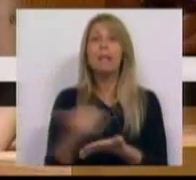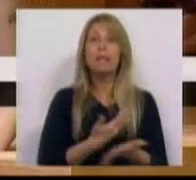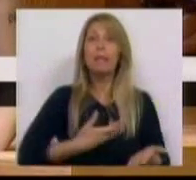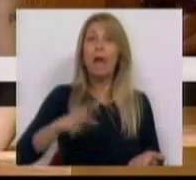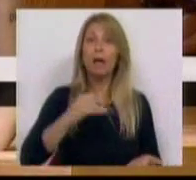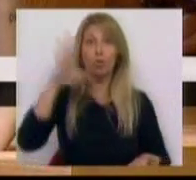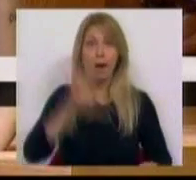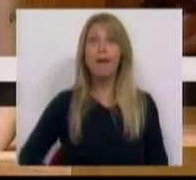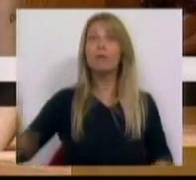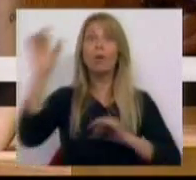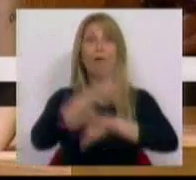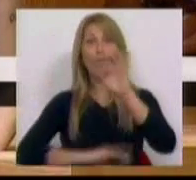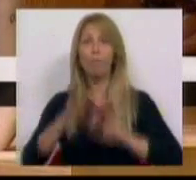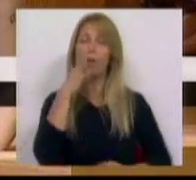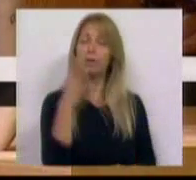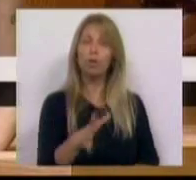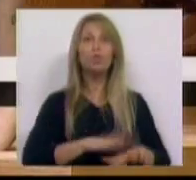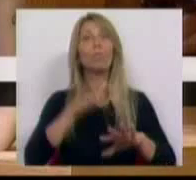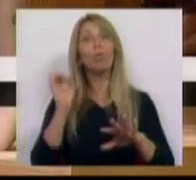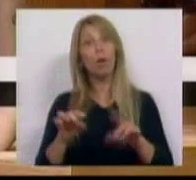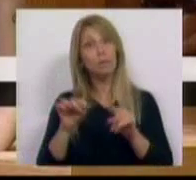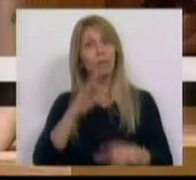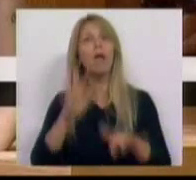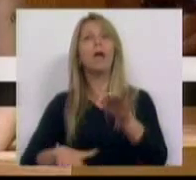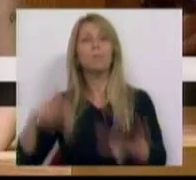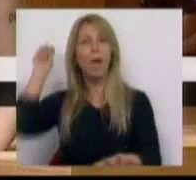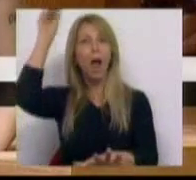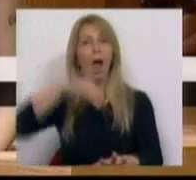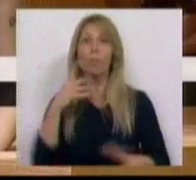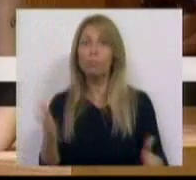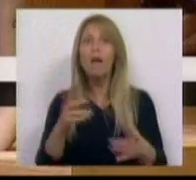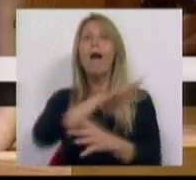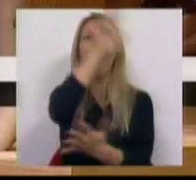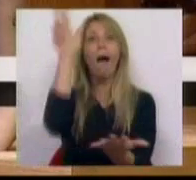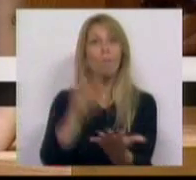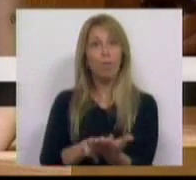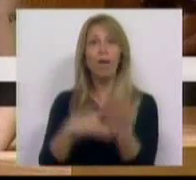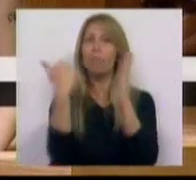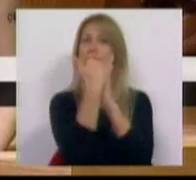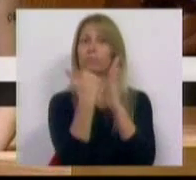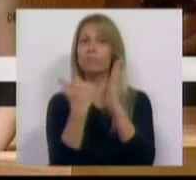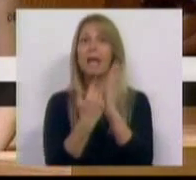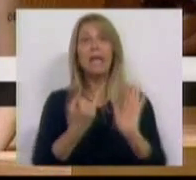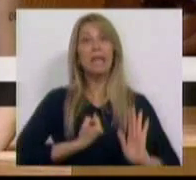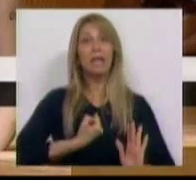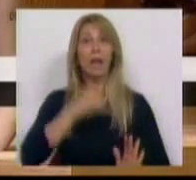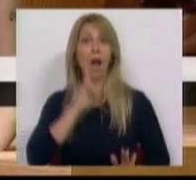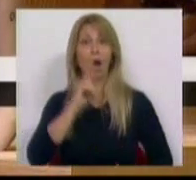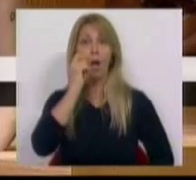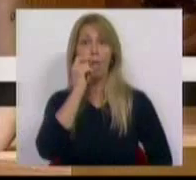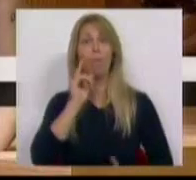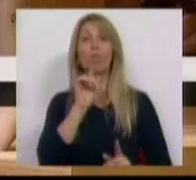e europeus. Incitamos, por isso, à Assembleia da República a aprovar a inclusão da categoria Identidade de Género no Código de Trabalho,